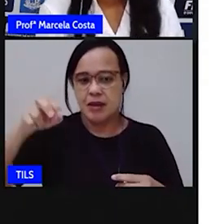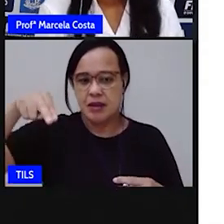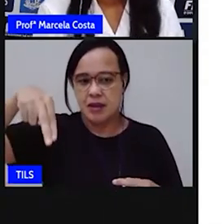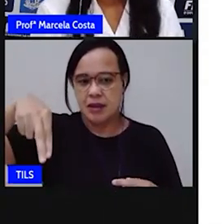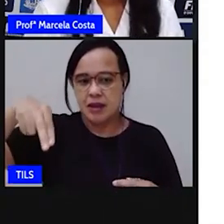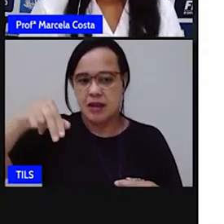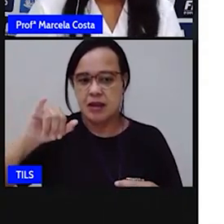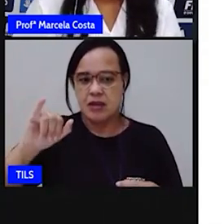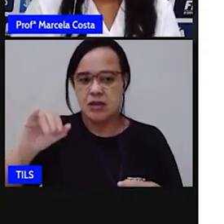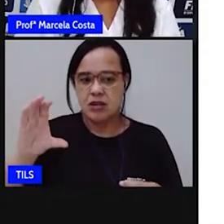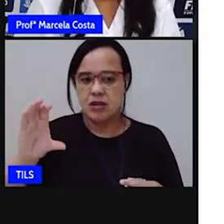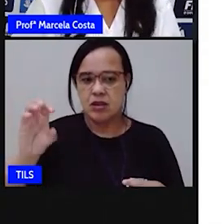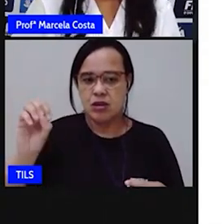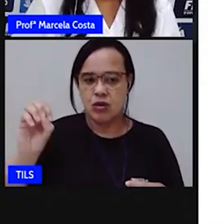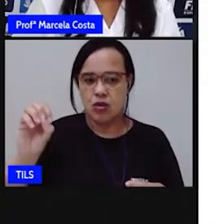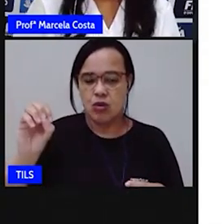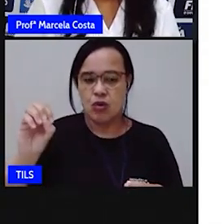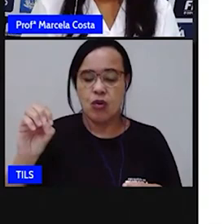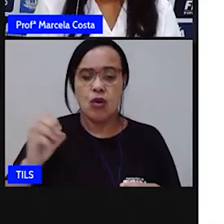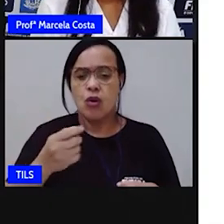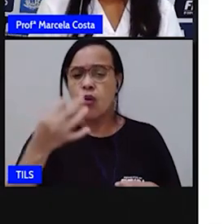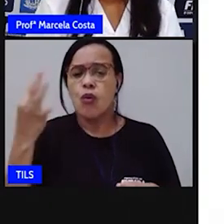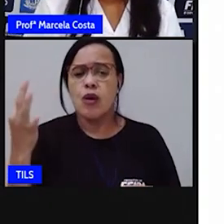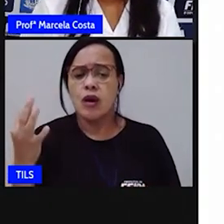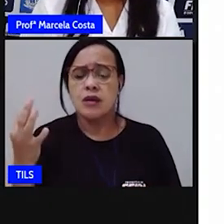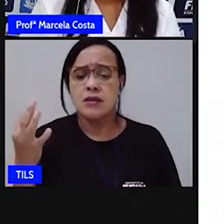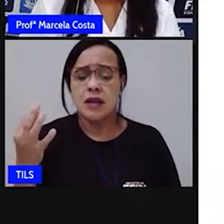Quantas sílabas tem essa palavra?